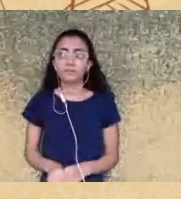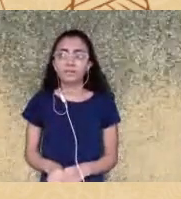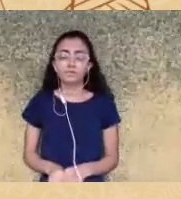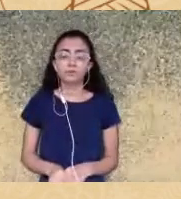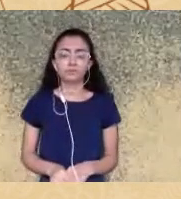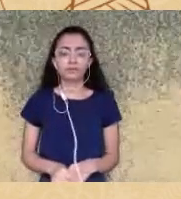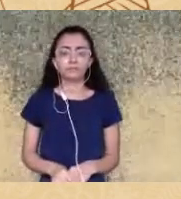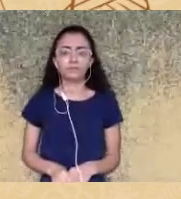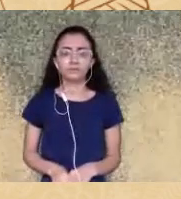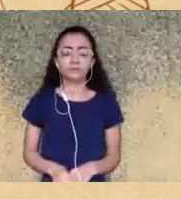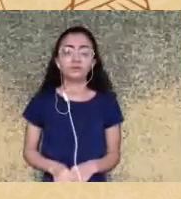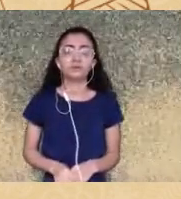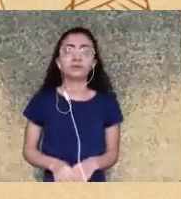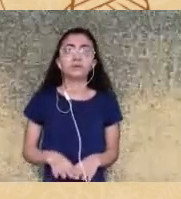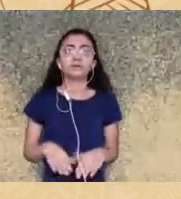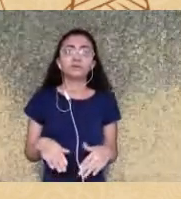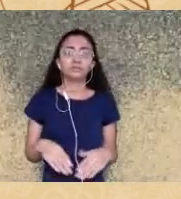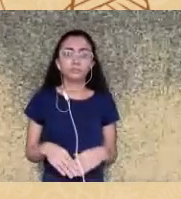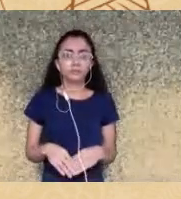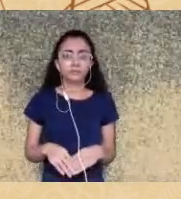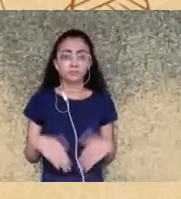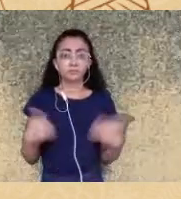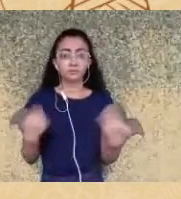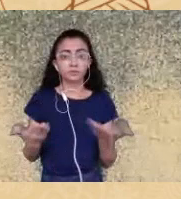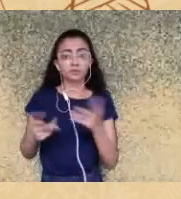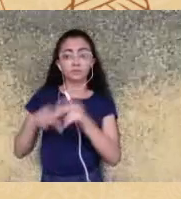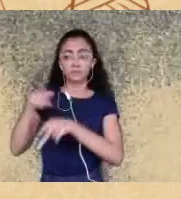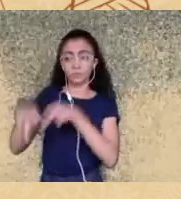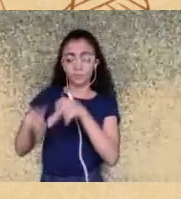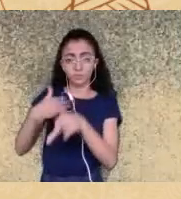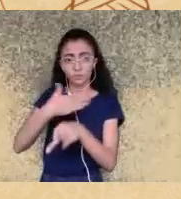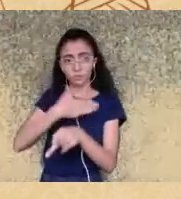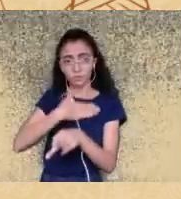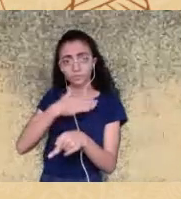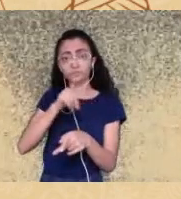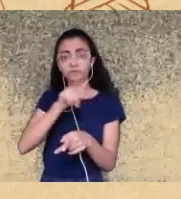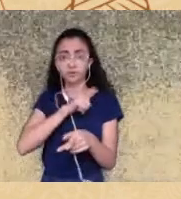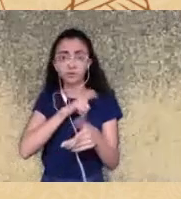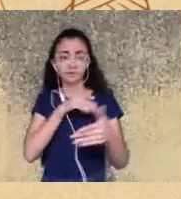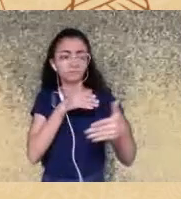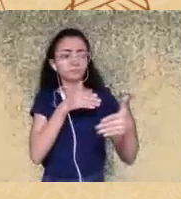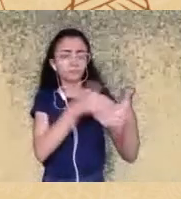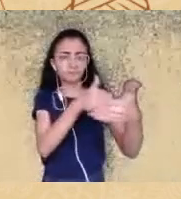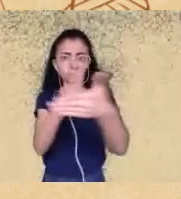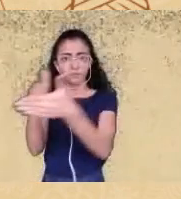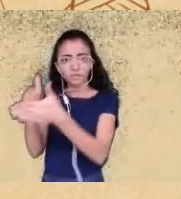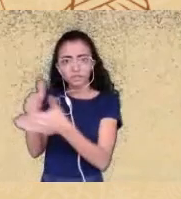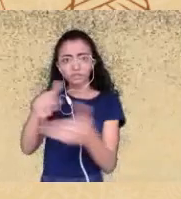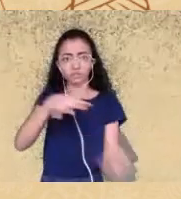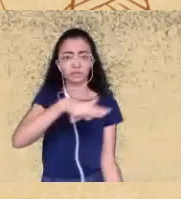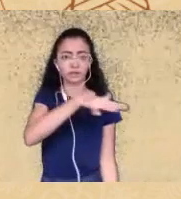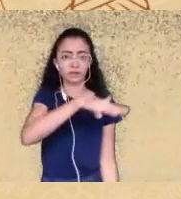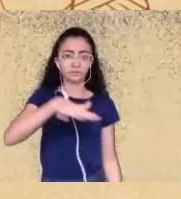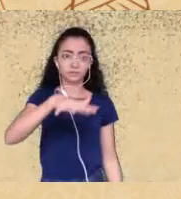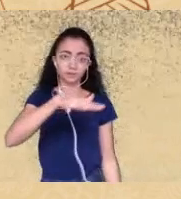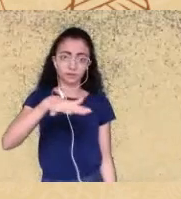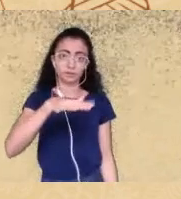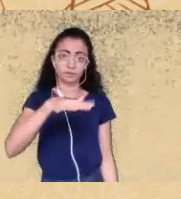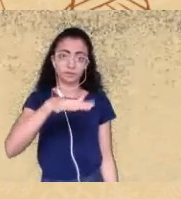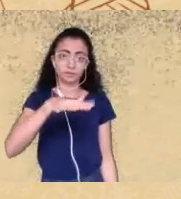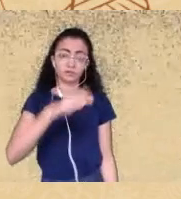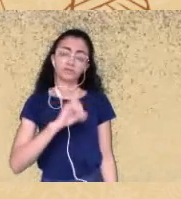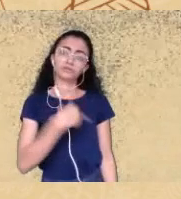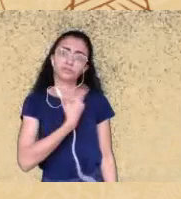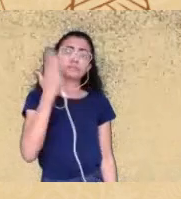dentro do meu povo nós temos também autodemarcação de terra porque a gente sabe que a espera da demarcação pelo